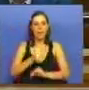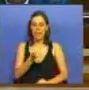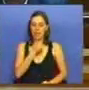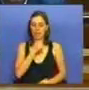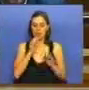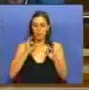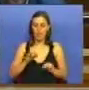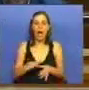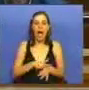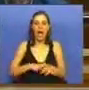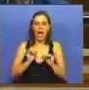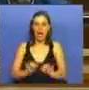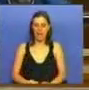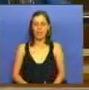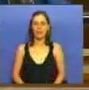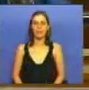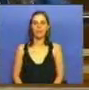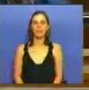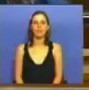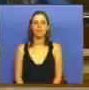decididamente nesta área. So legal, deixando fito o